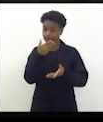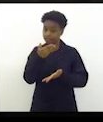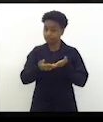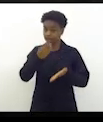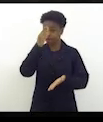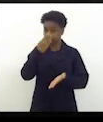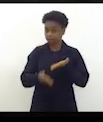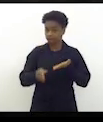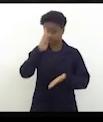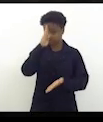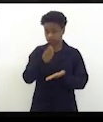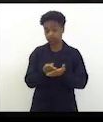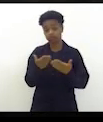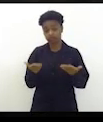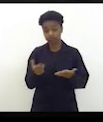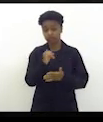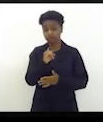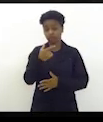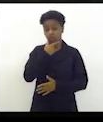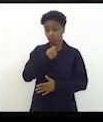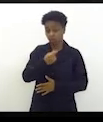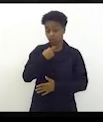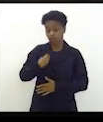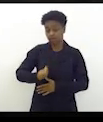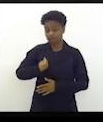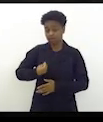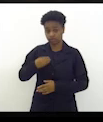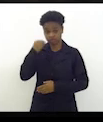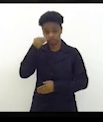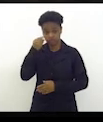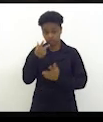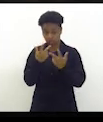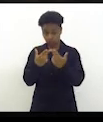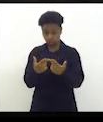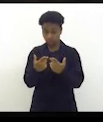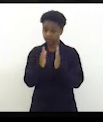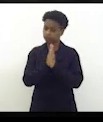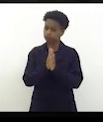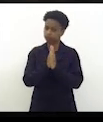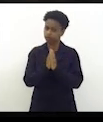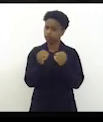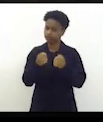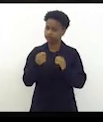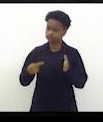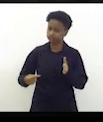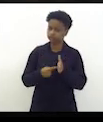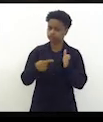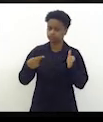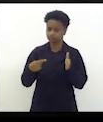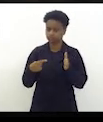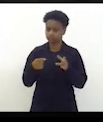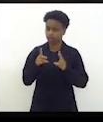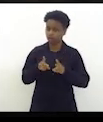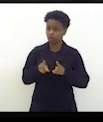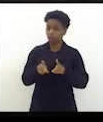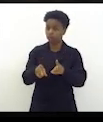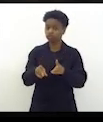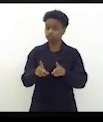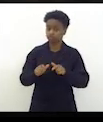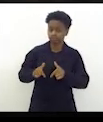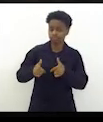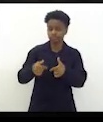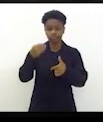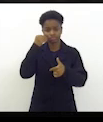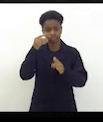e os homens que passam por isso por favor denuncie continue correndo atrás do seu